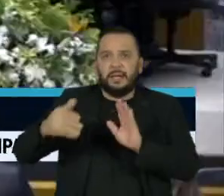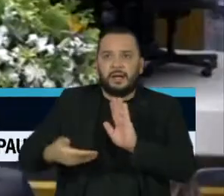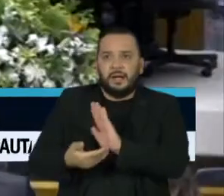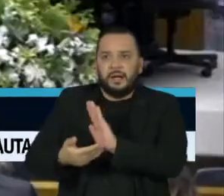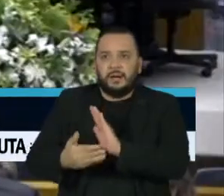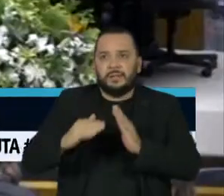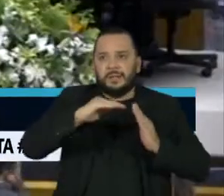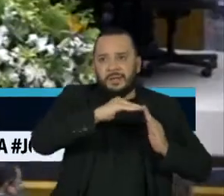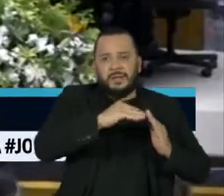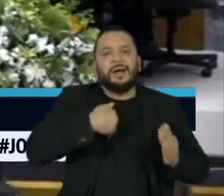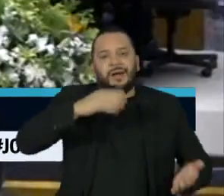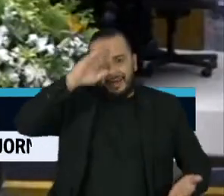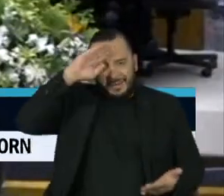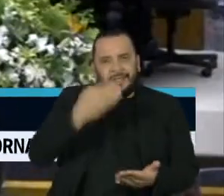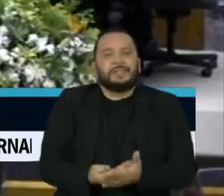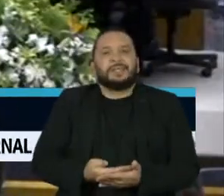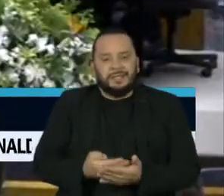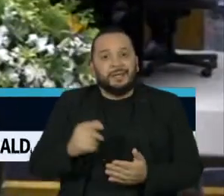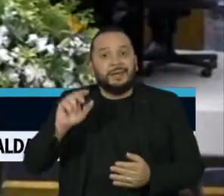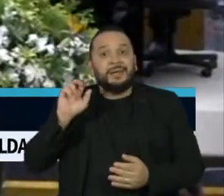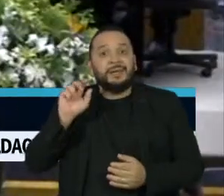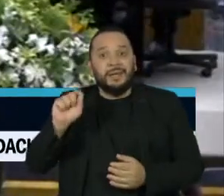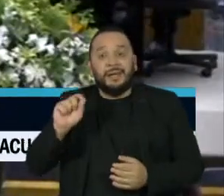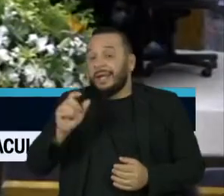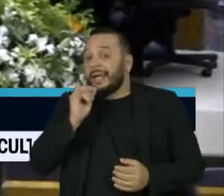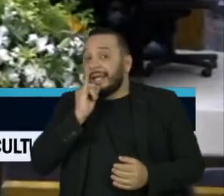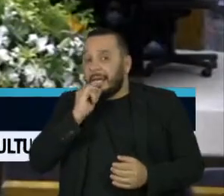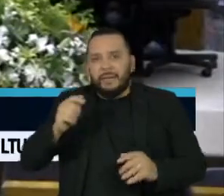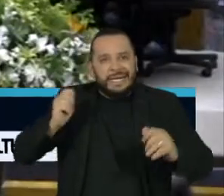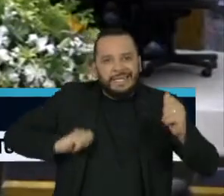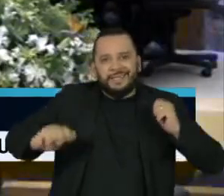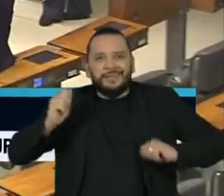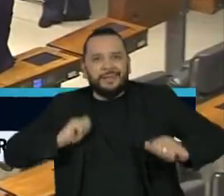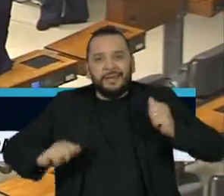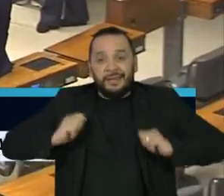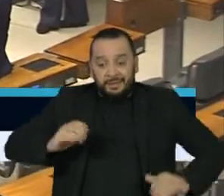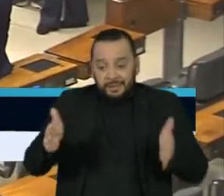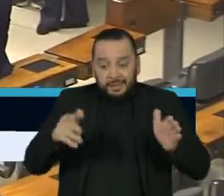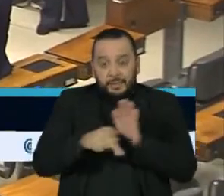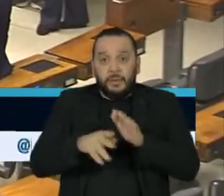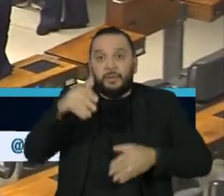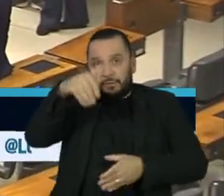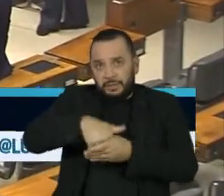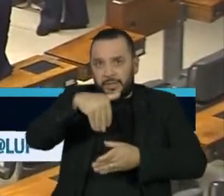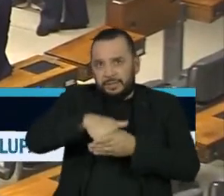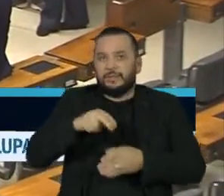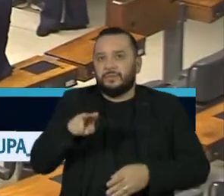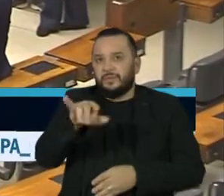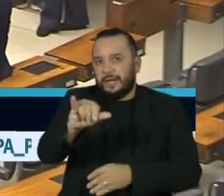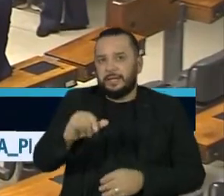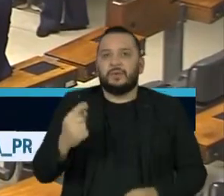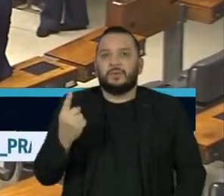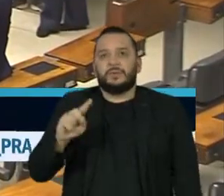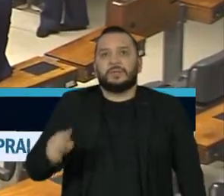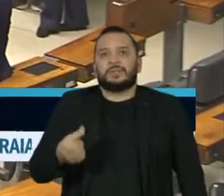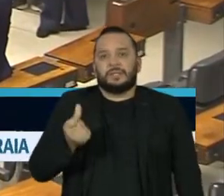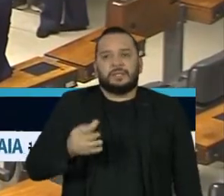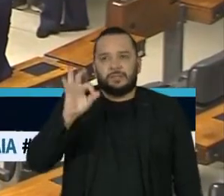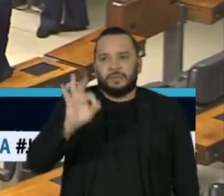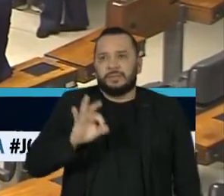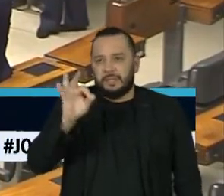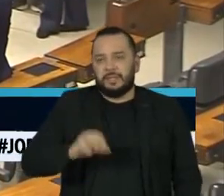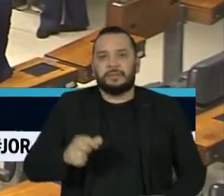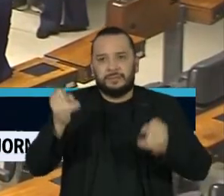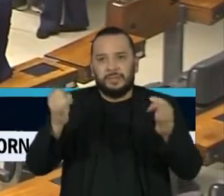acreditam que haverá algum tipo de estresse institucional durante as eleições. 1,6% avalia que essa